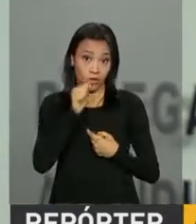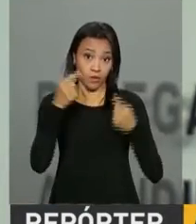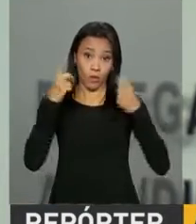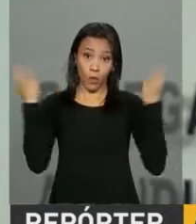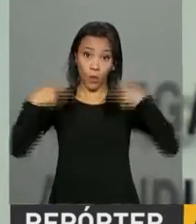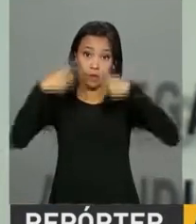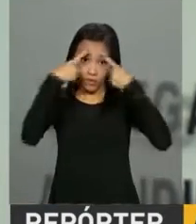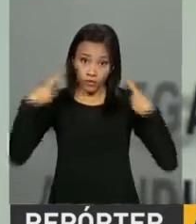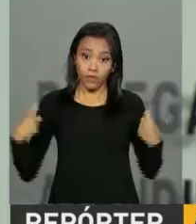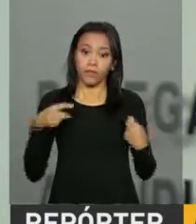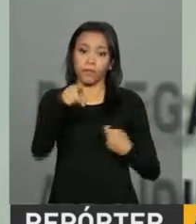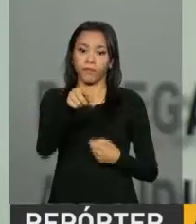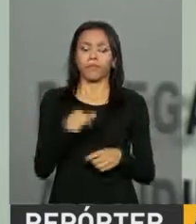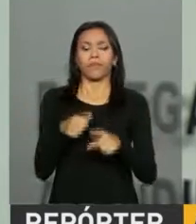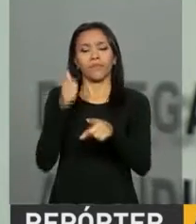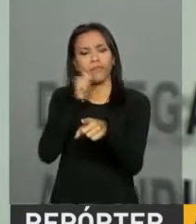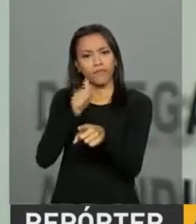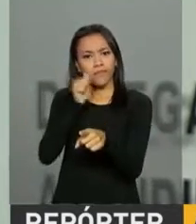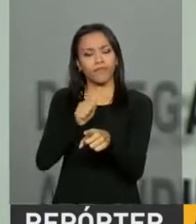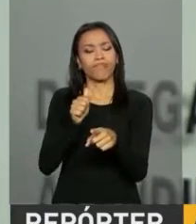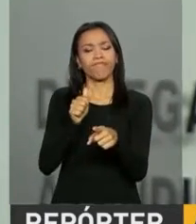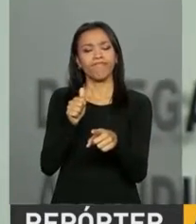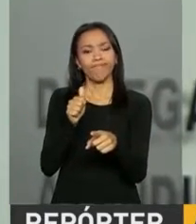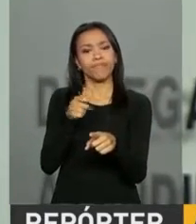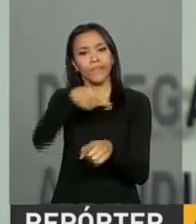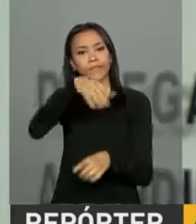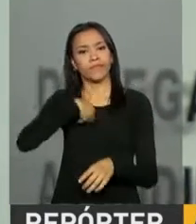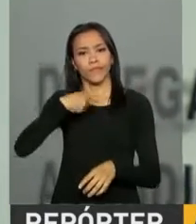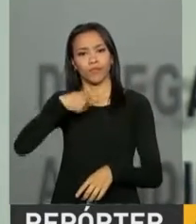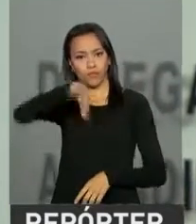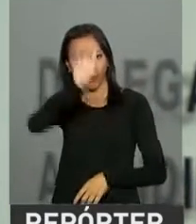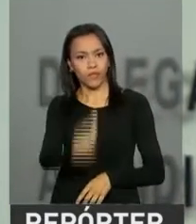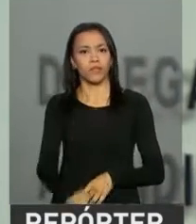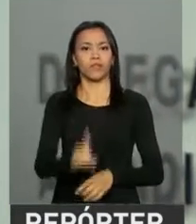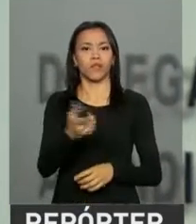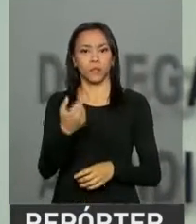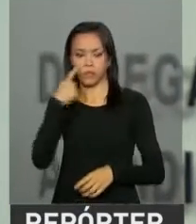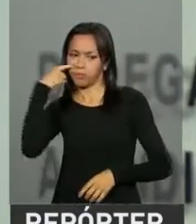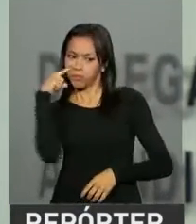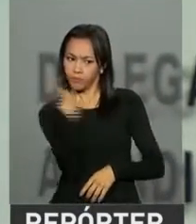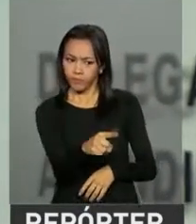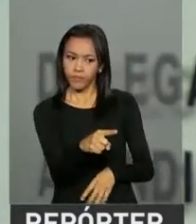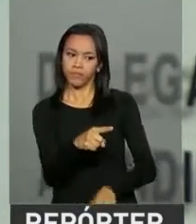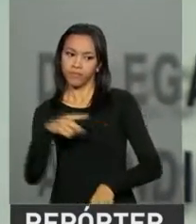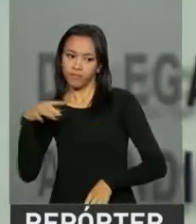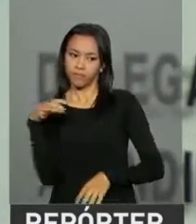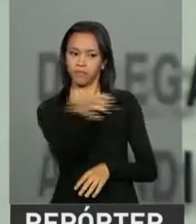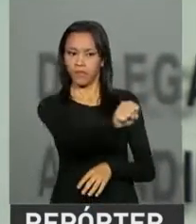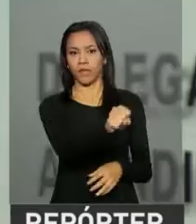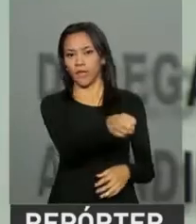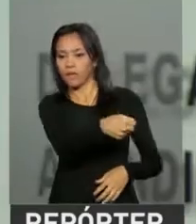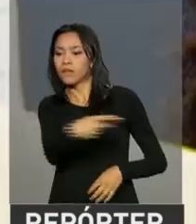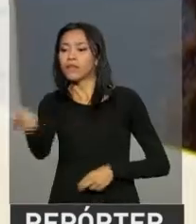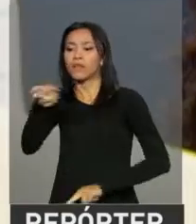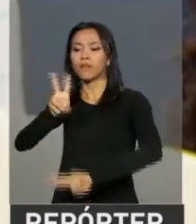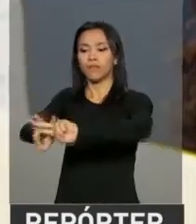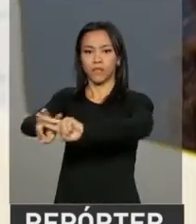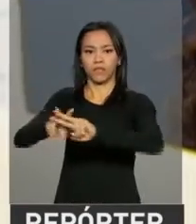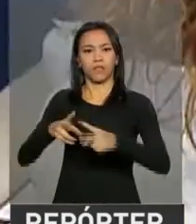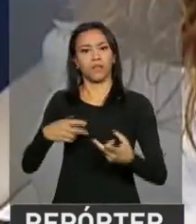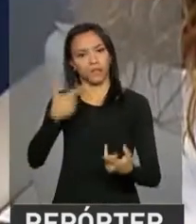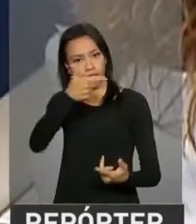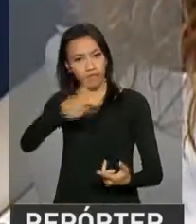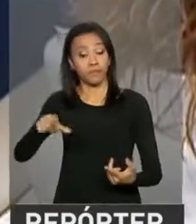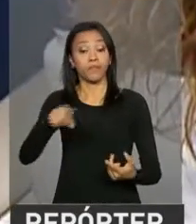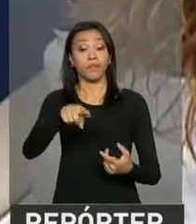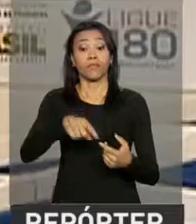medidas protetivas, que a mulher já requer, a possibilidade de prisão em flagrante desse agressor, prisão preventiva. Em quase